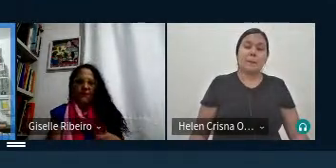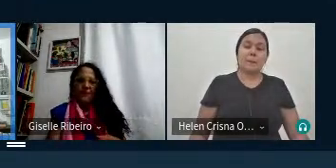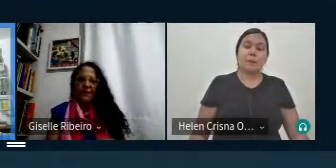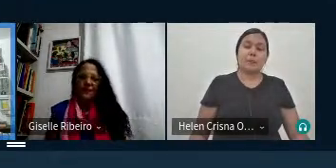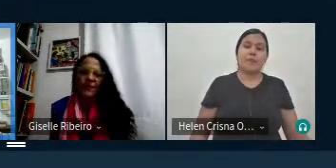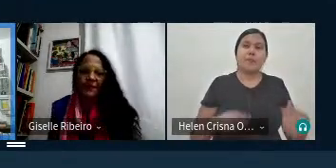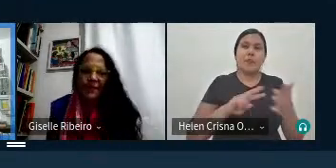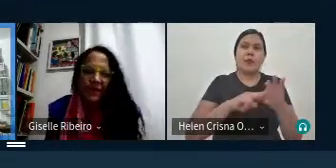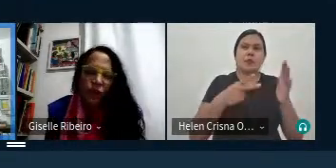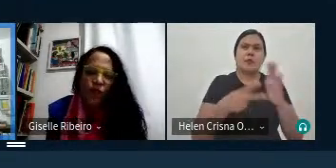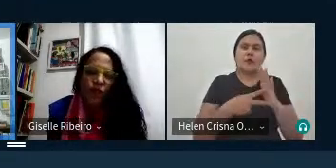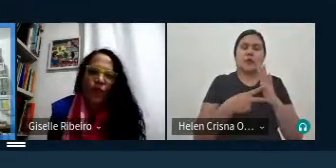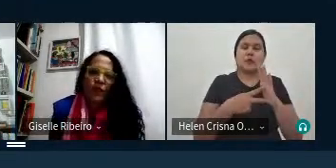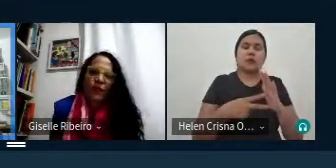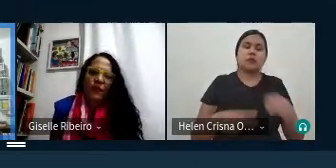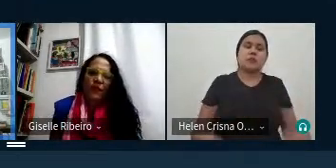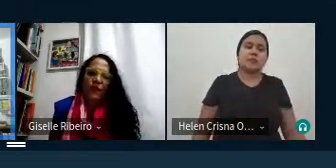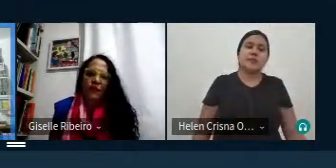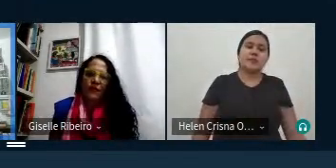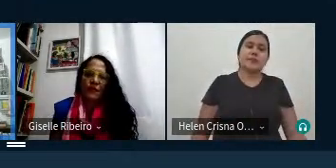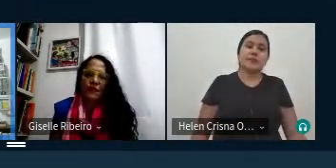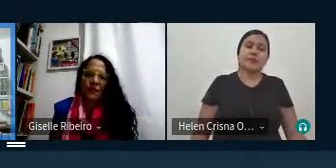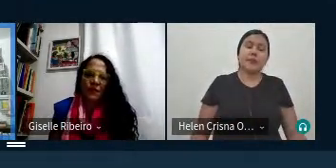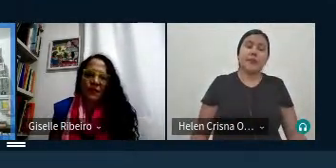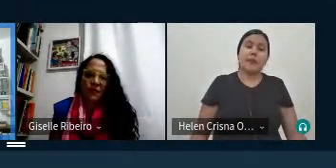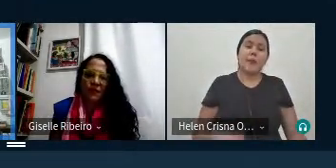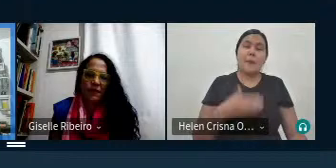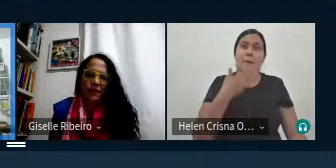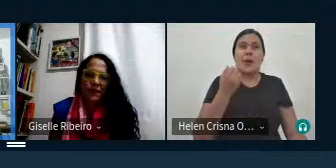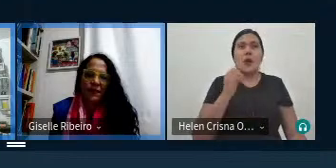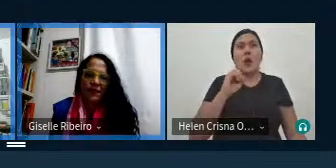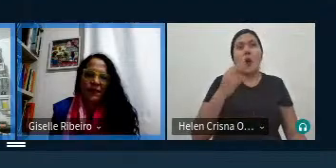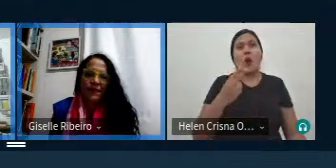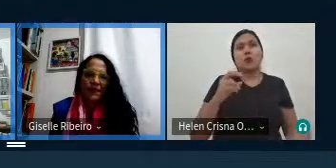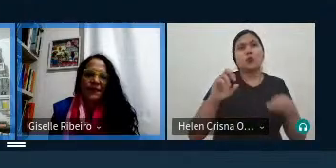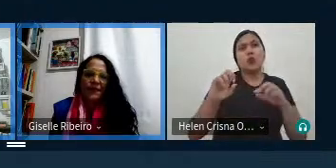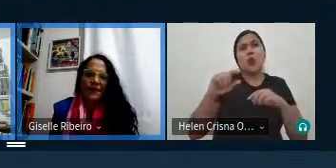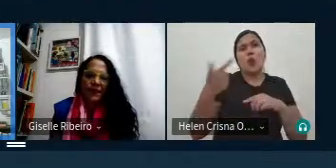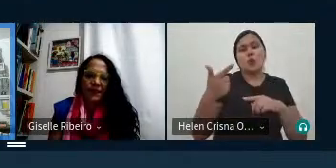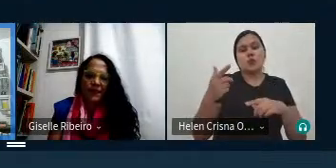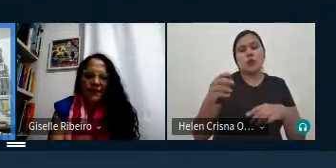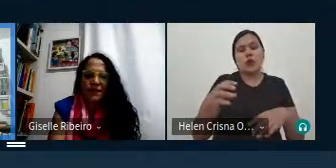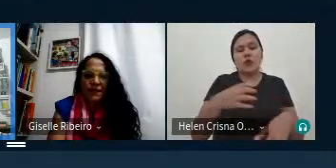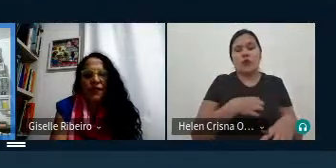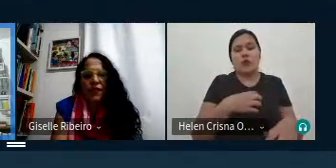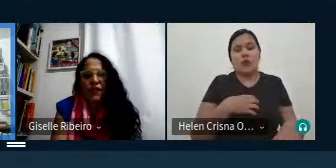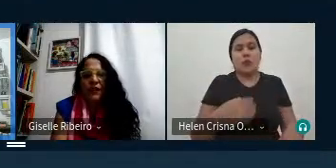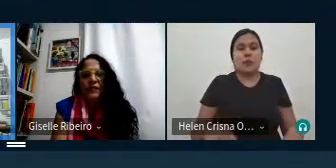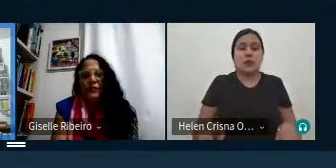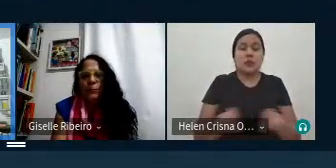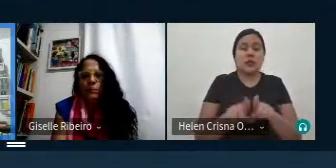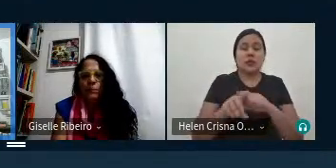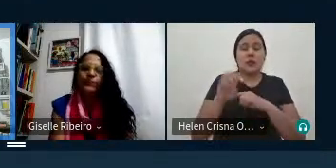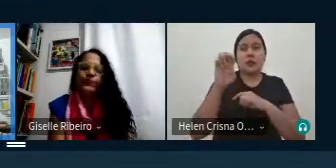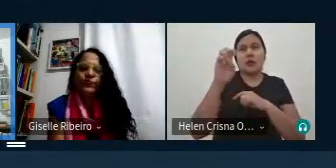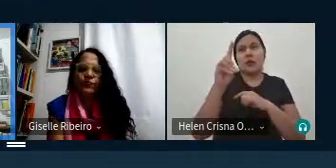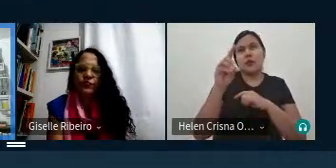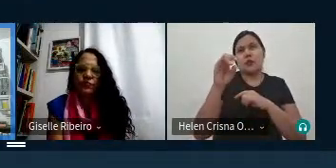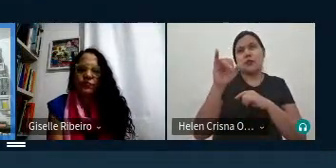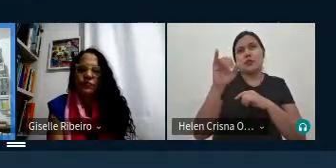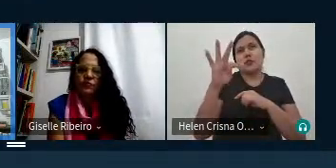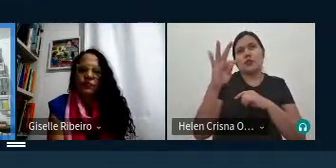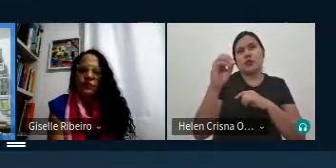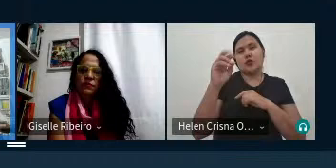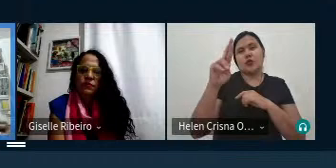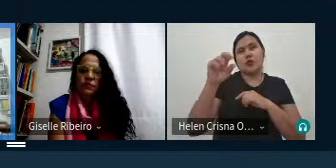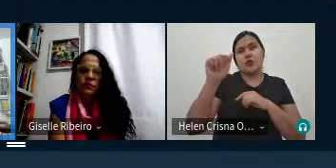de significância seja melhor dessa ou daquela forma também depende da editora também se a editora falar